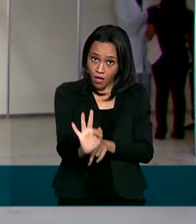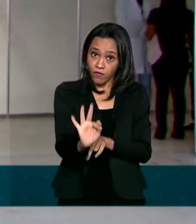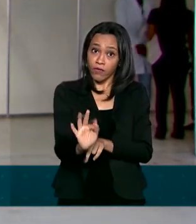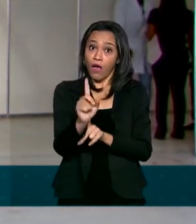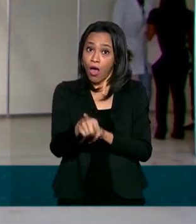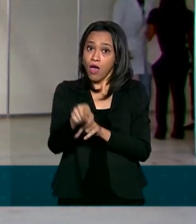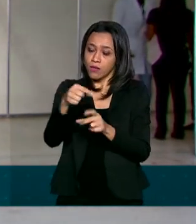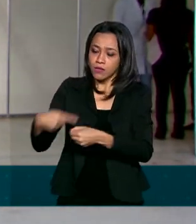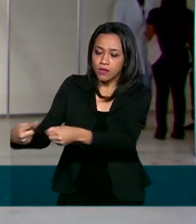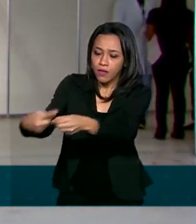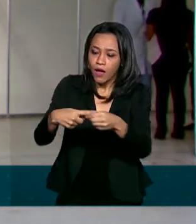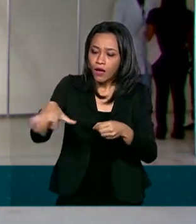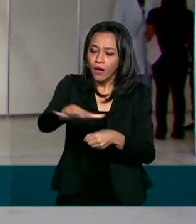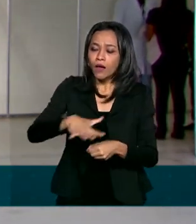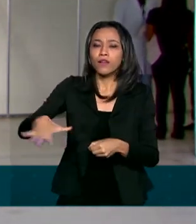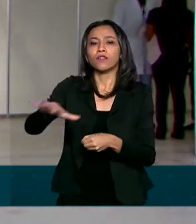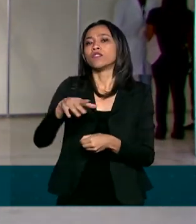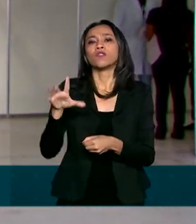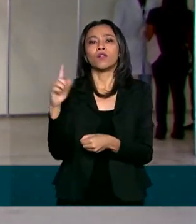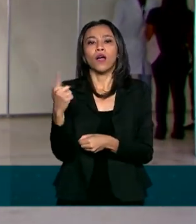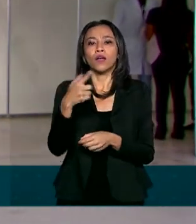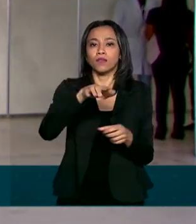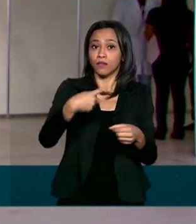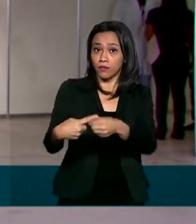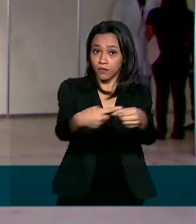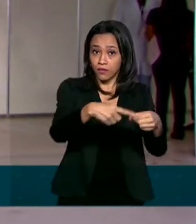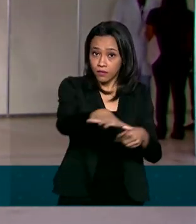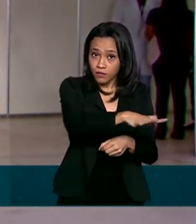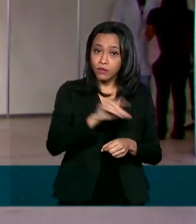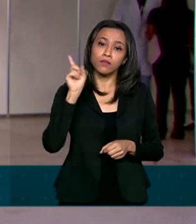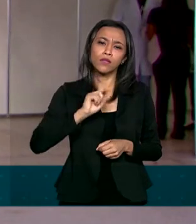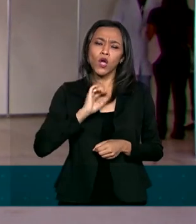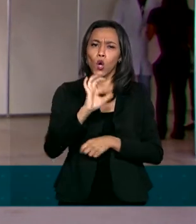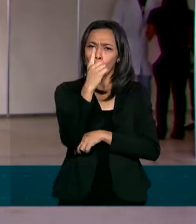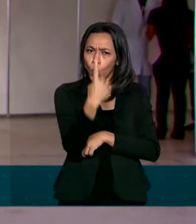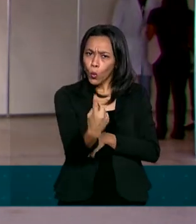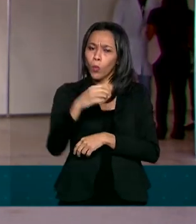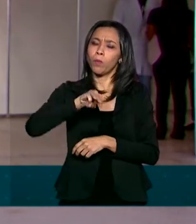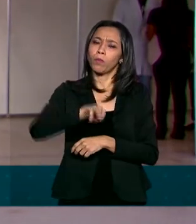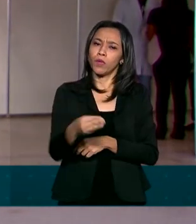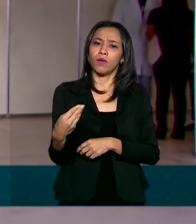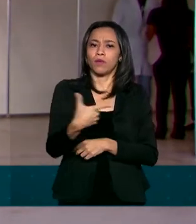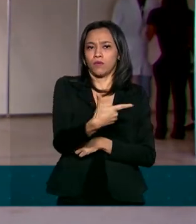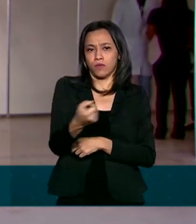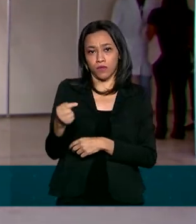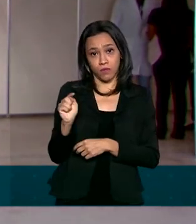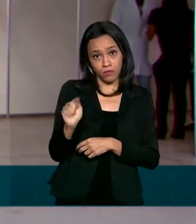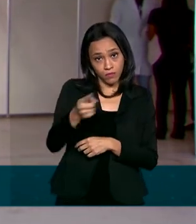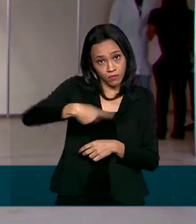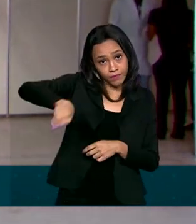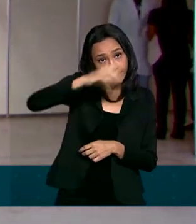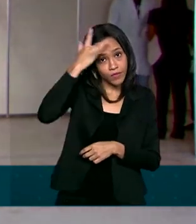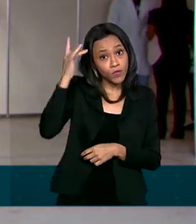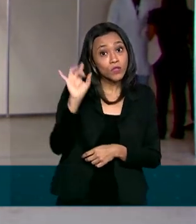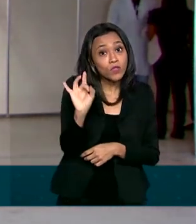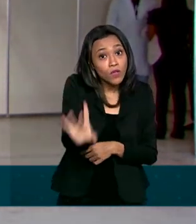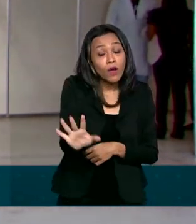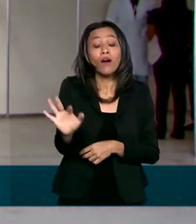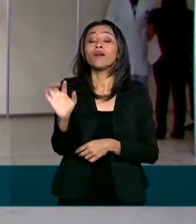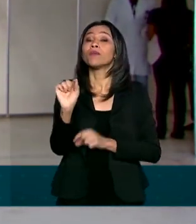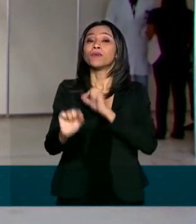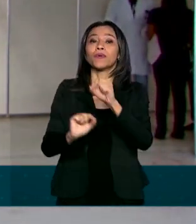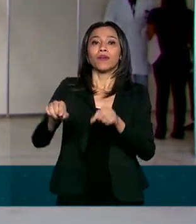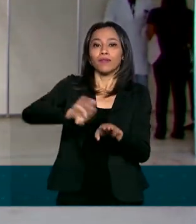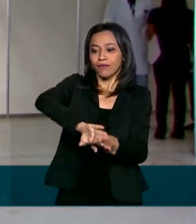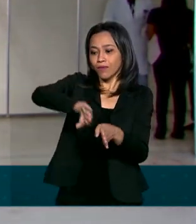por cidades goianas e mineiras. São pelo menos 1 milhão e 200 mil pessoas, só na parte que pertence